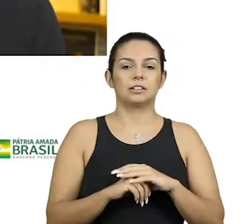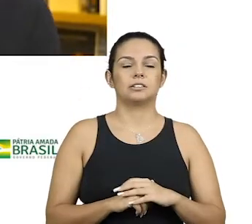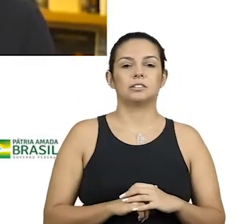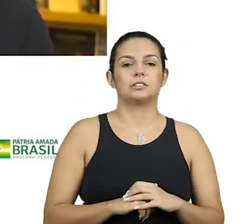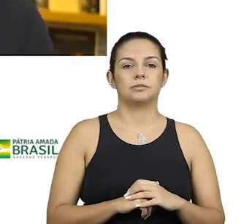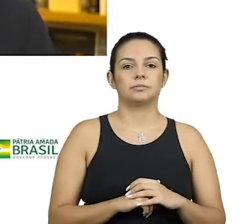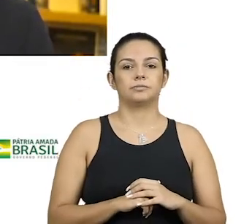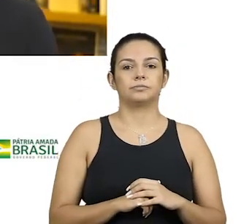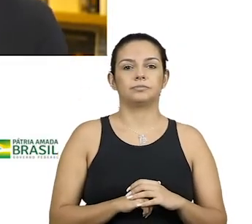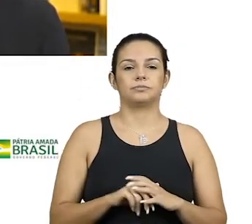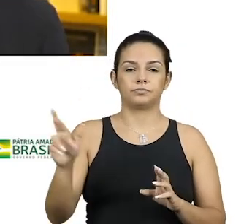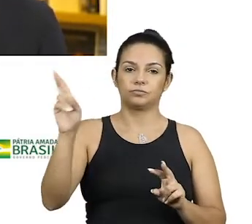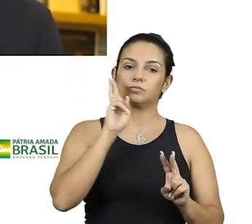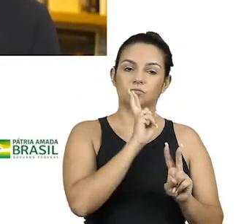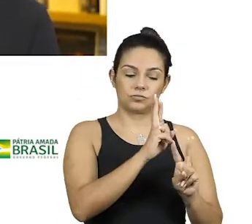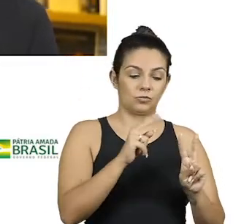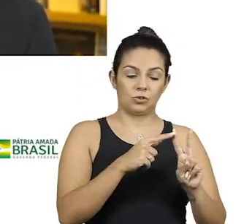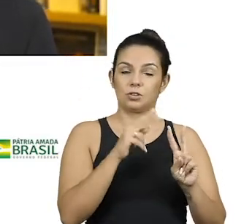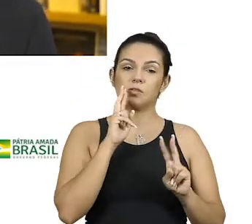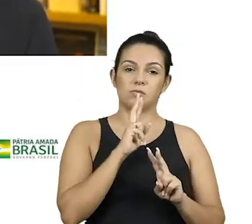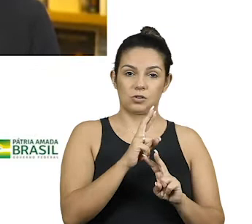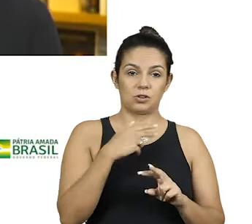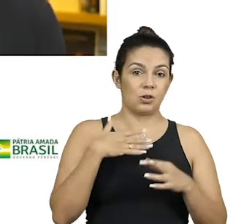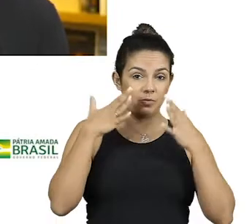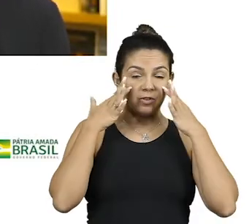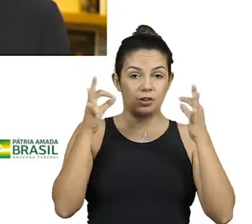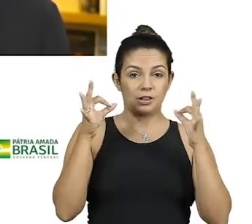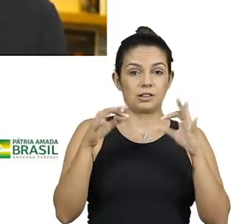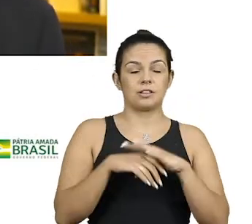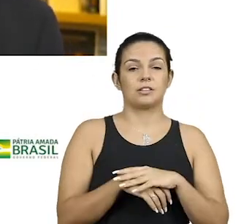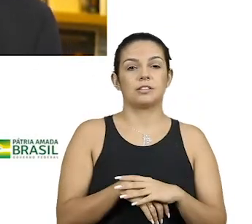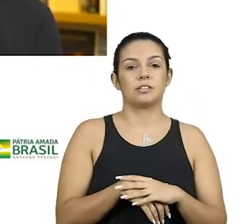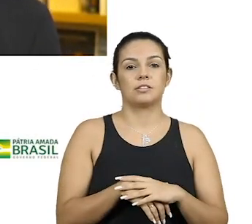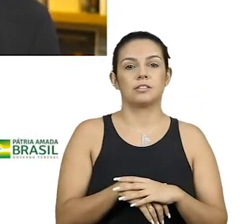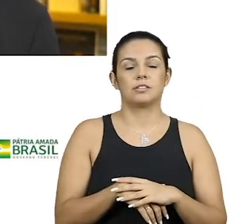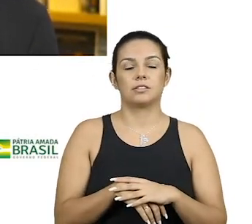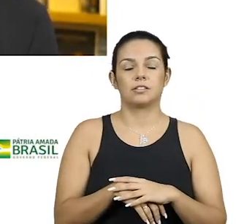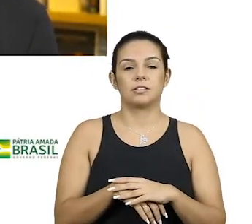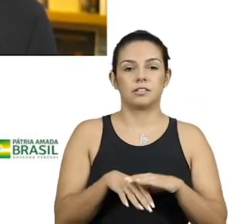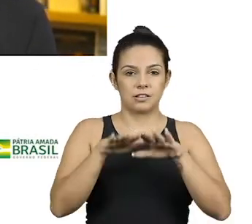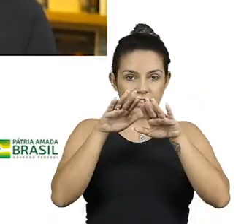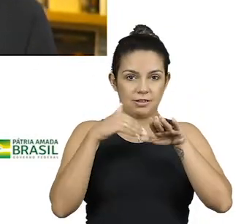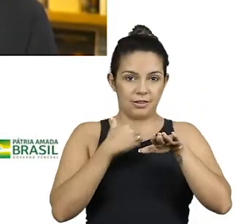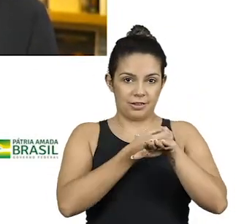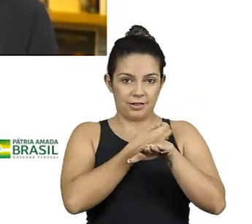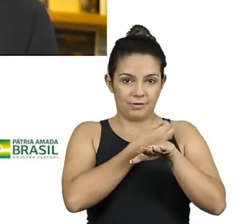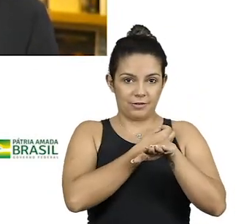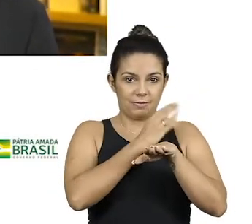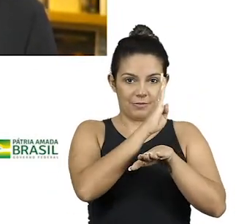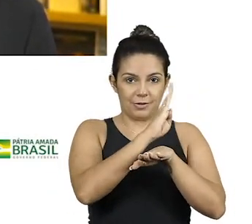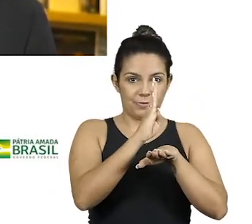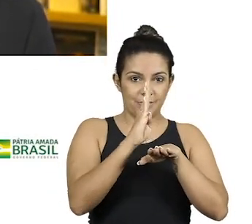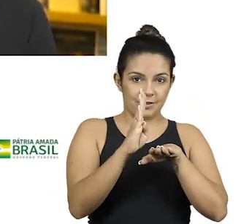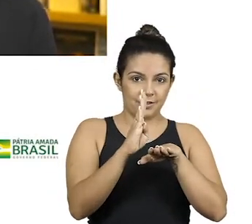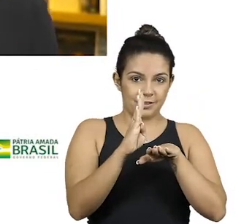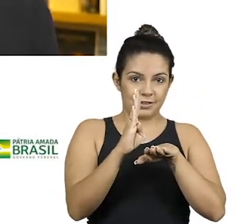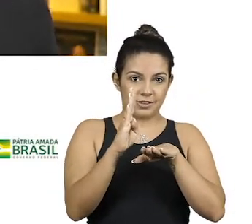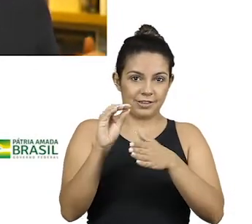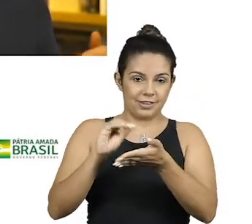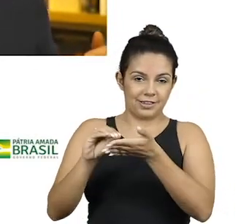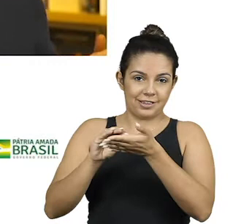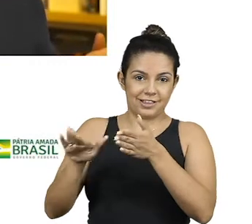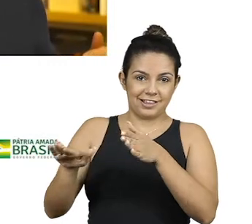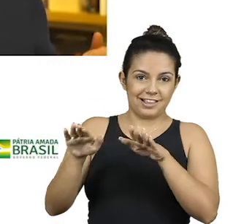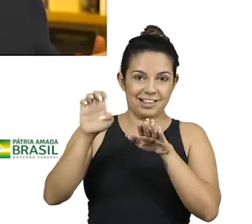Olha, eu não sei. O que eu prestei atenção foi você equiparar a minha presença no Big Brother Brasil a uma secretaria de Estado.